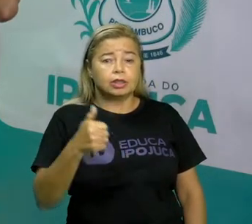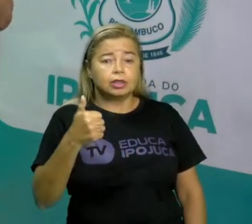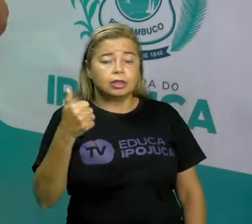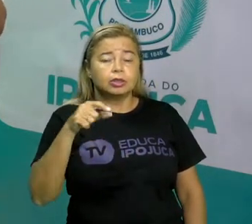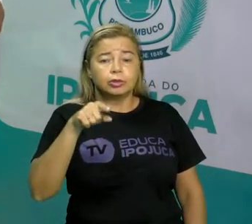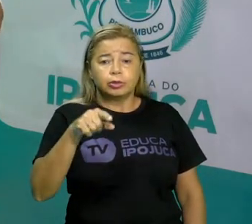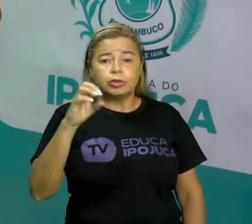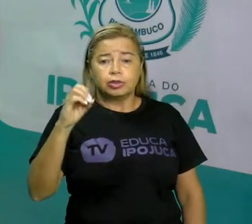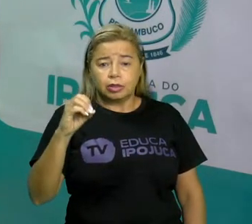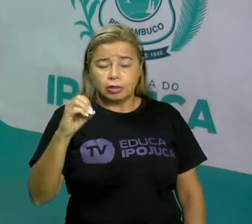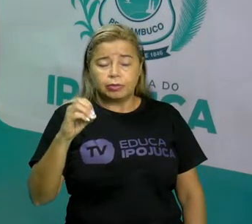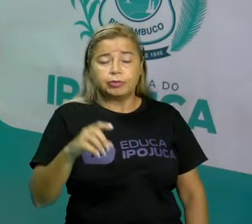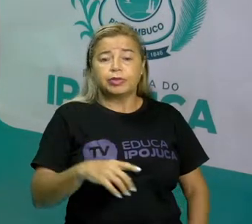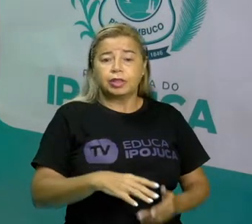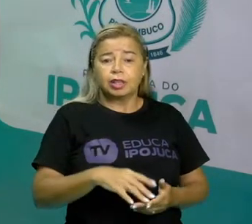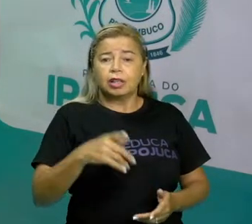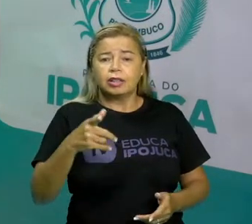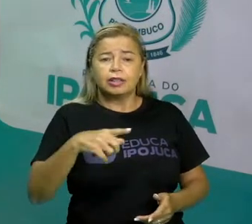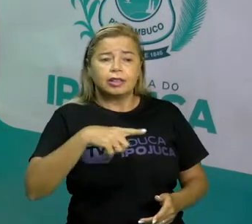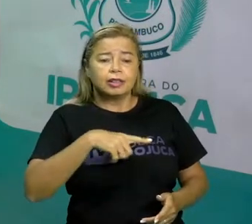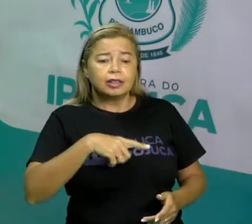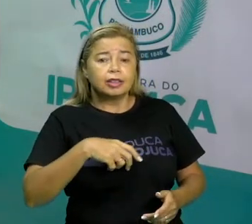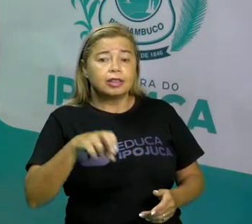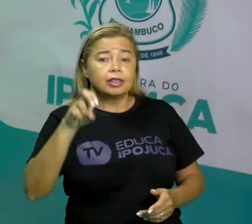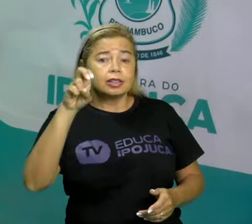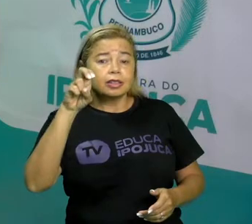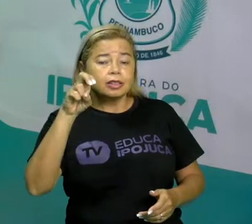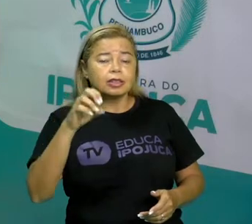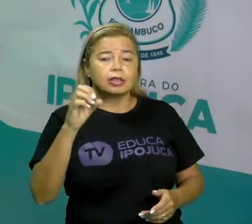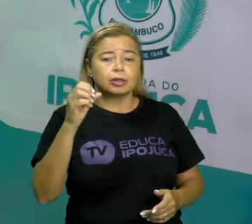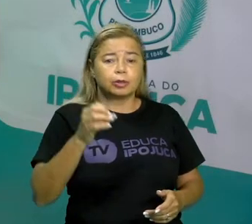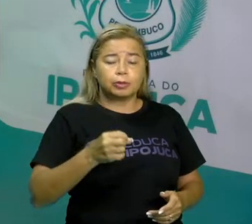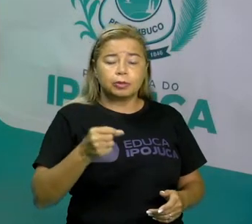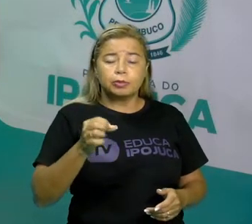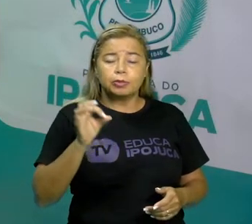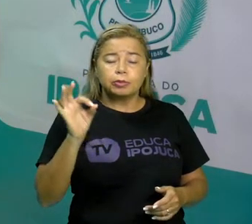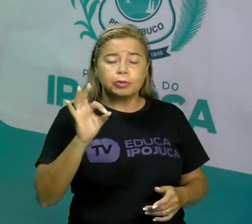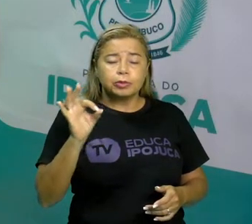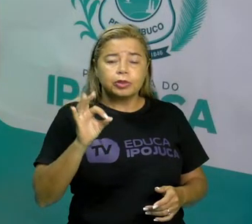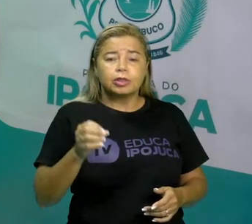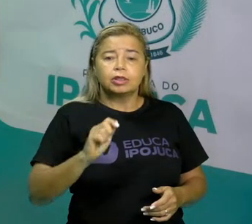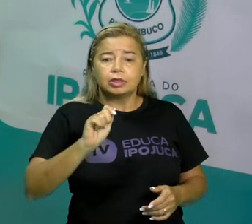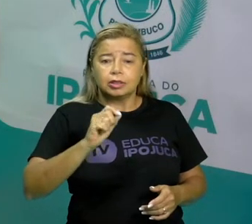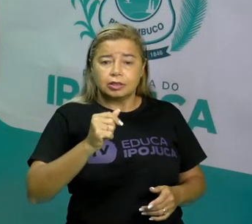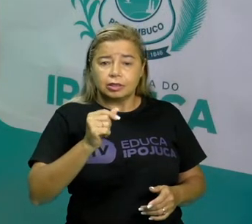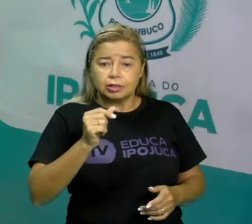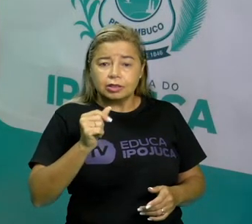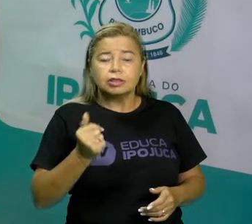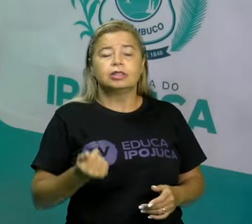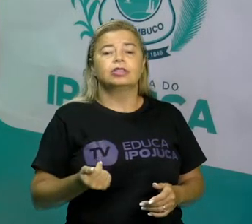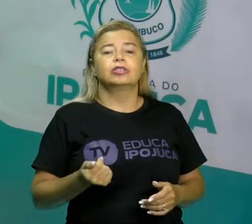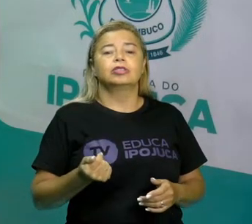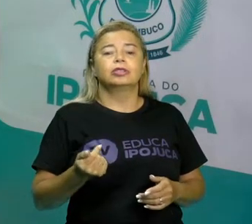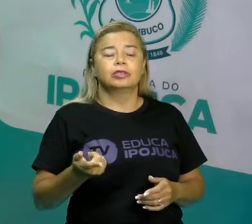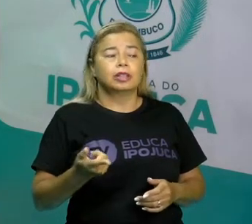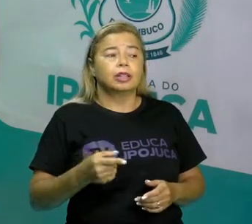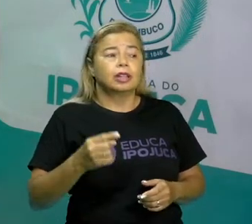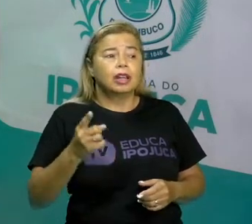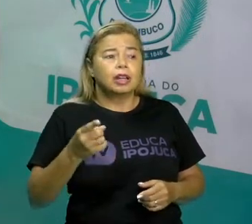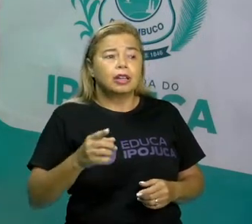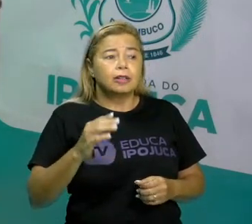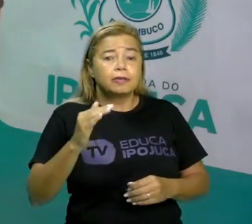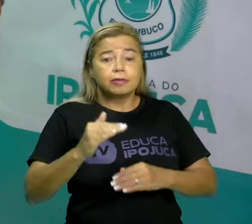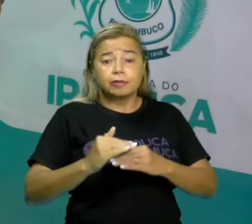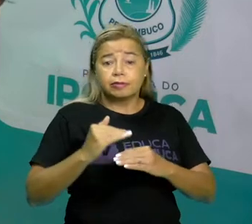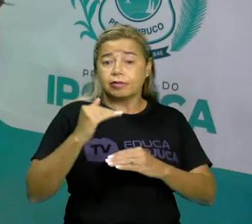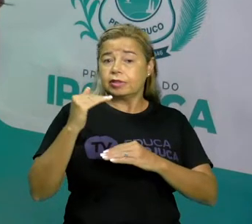cinco moedinhas de um real. Quando a gente vai subindo a casa para a casa das dezenas, eu tenho quatro. Eu não tenho